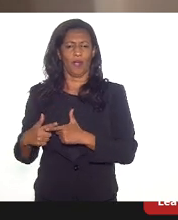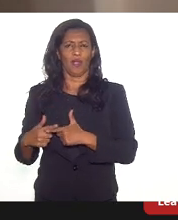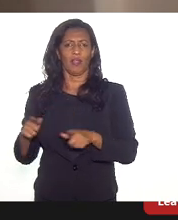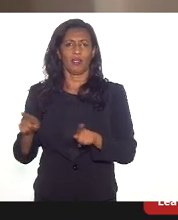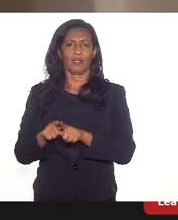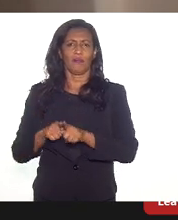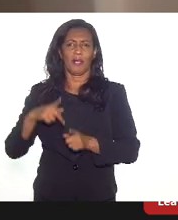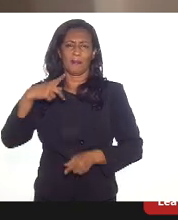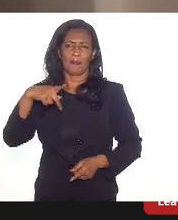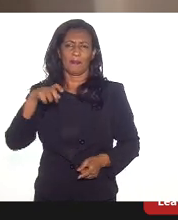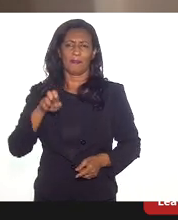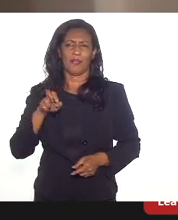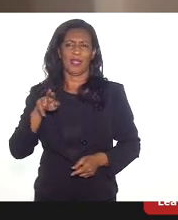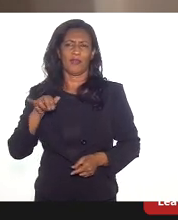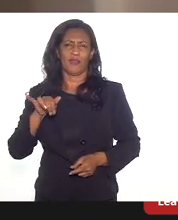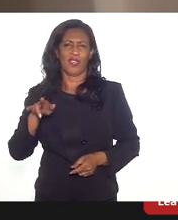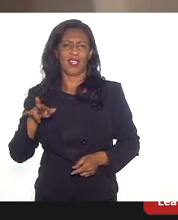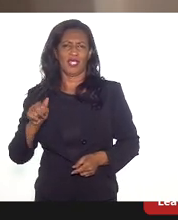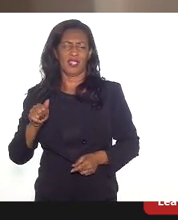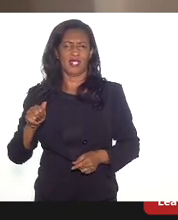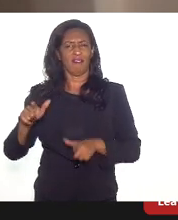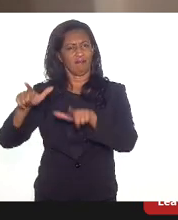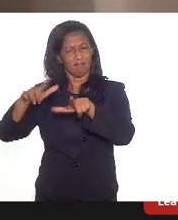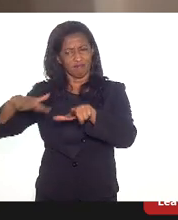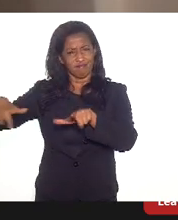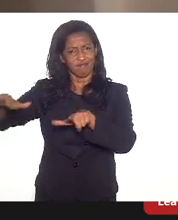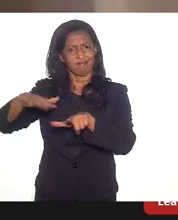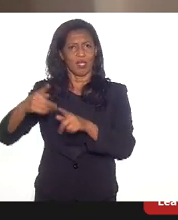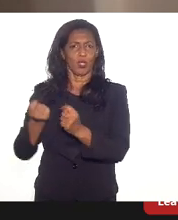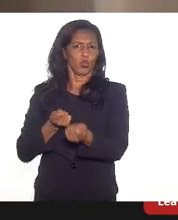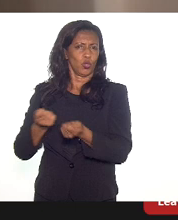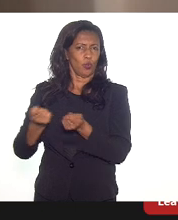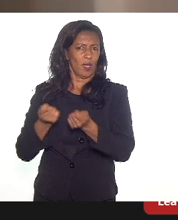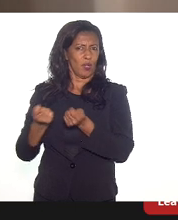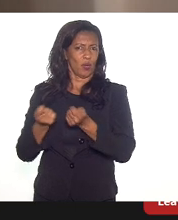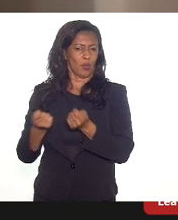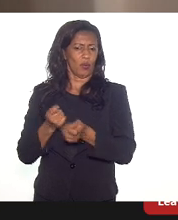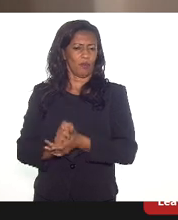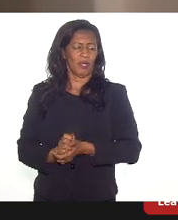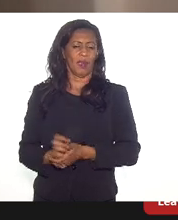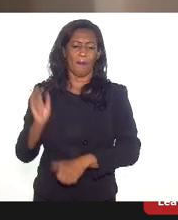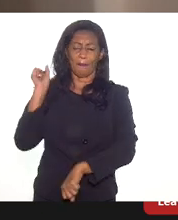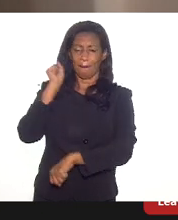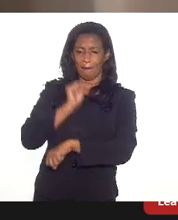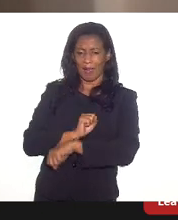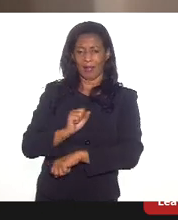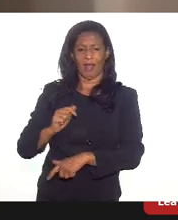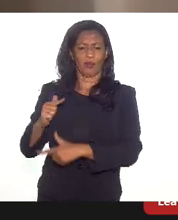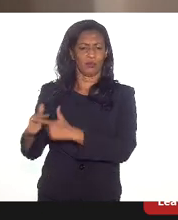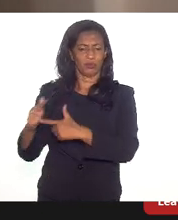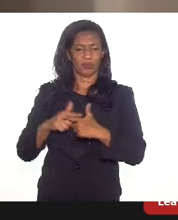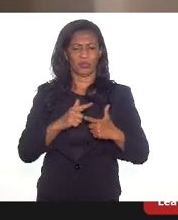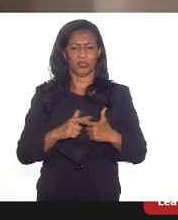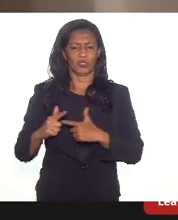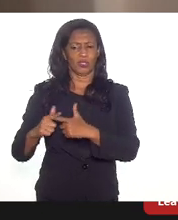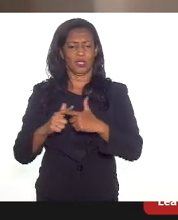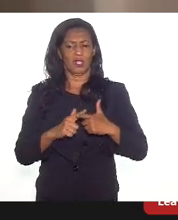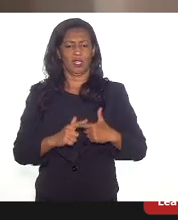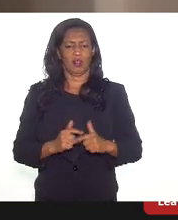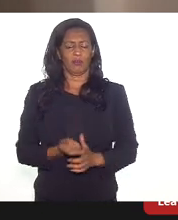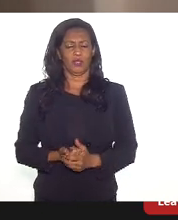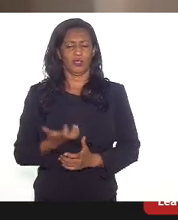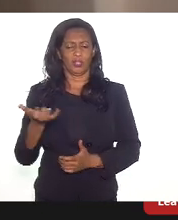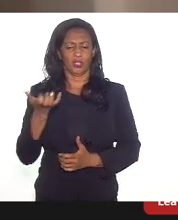metropolitana, trabalhar a cidade como hub de uma economia regional, parar com essa bobagem de querer fazer disfusão, de querer